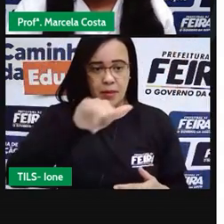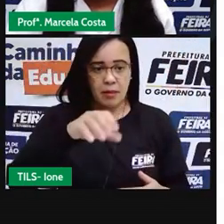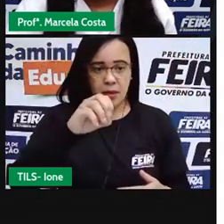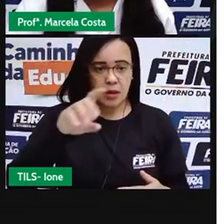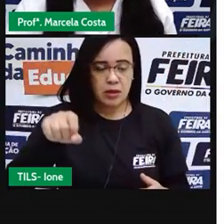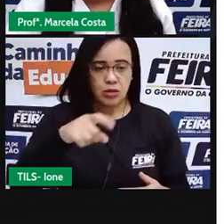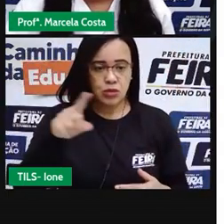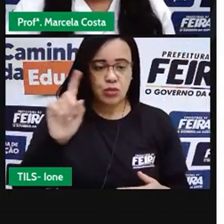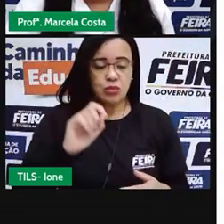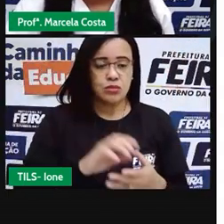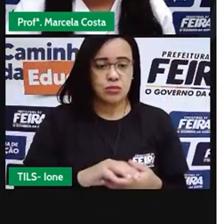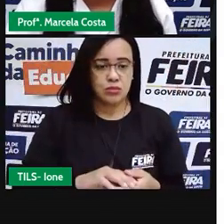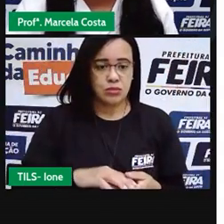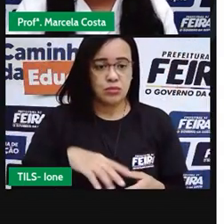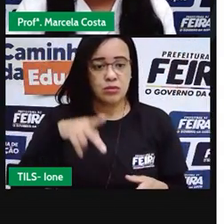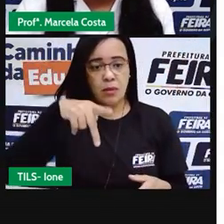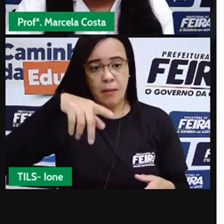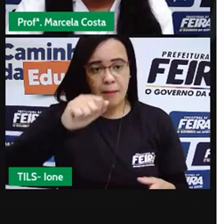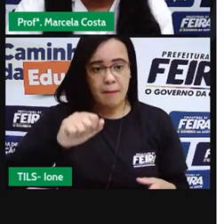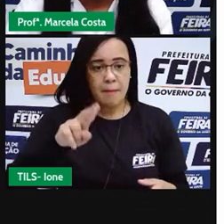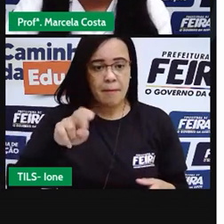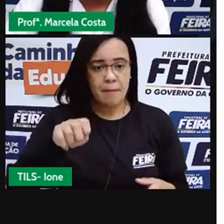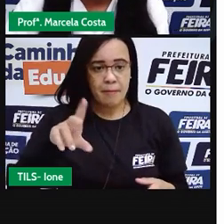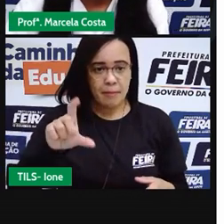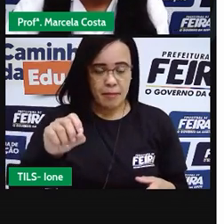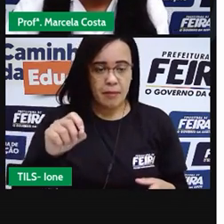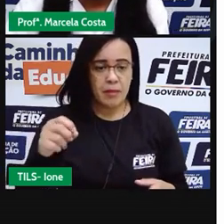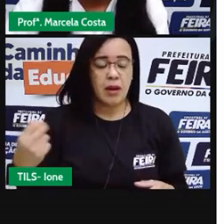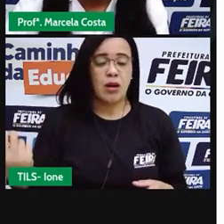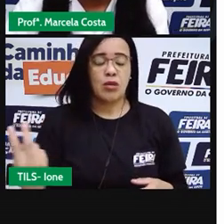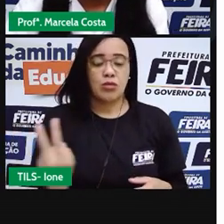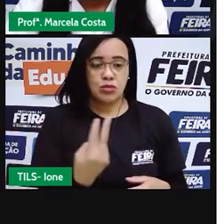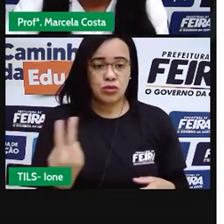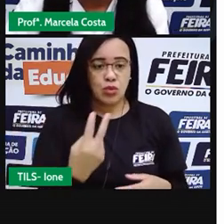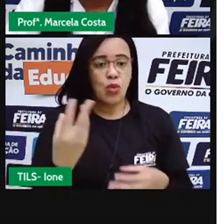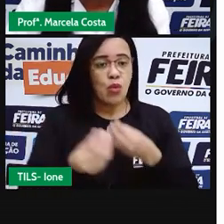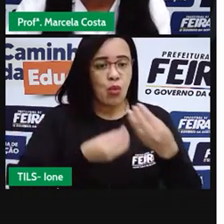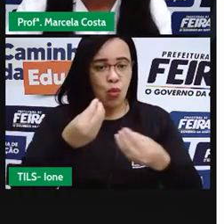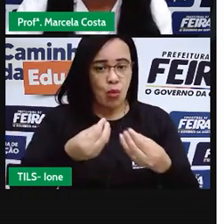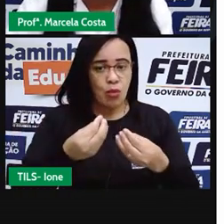essa capela como Catedral Metropolitana de Feira de Santana.